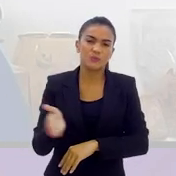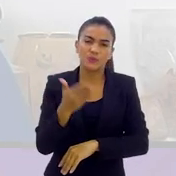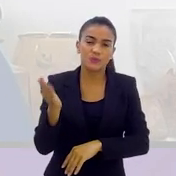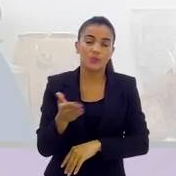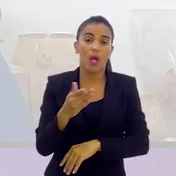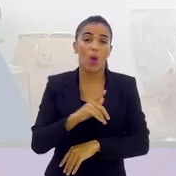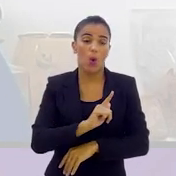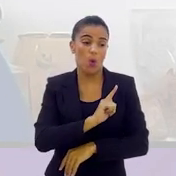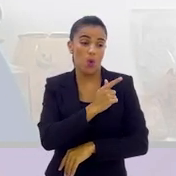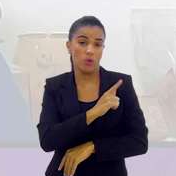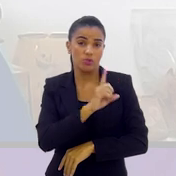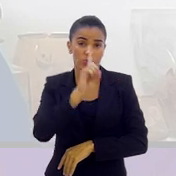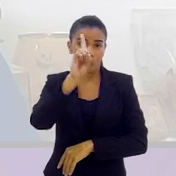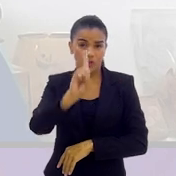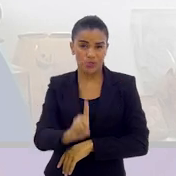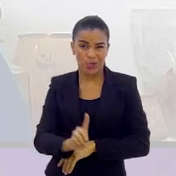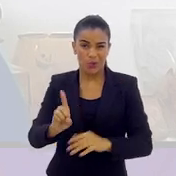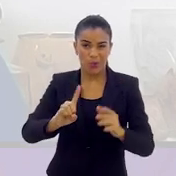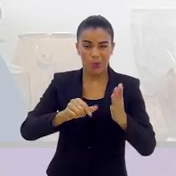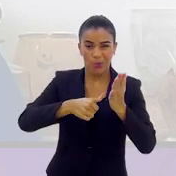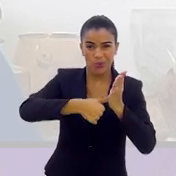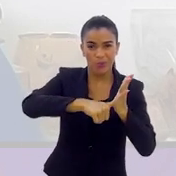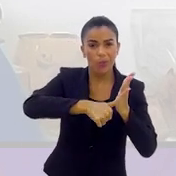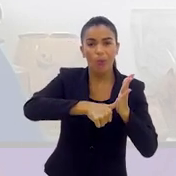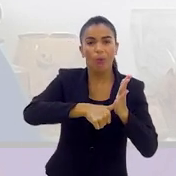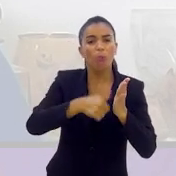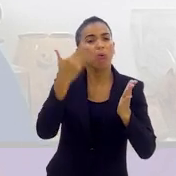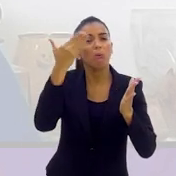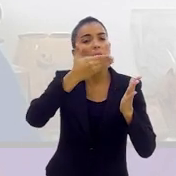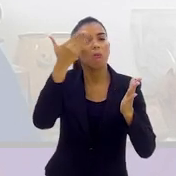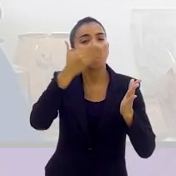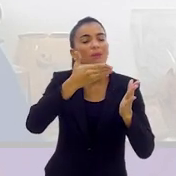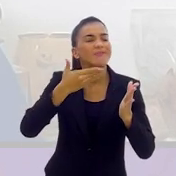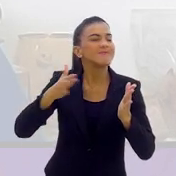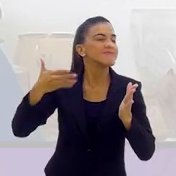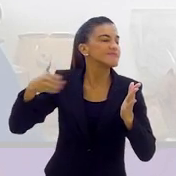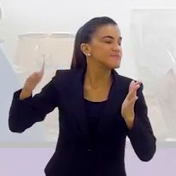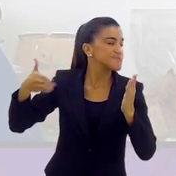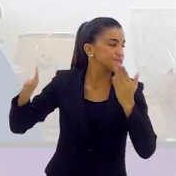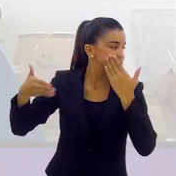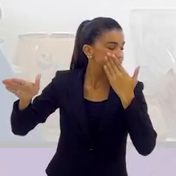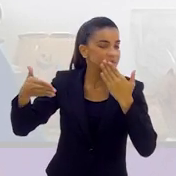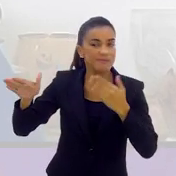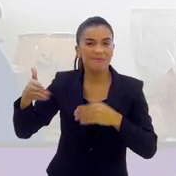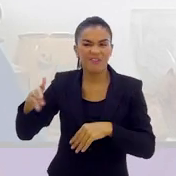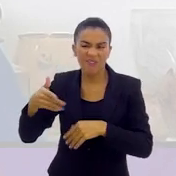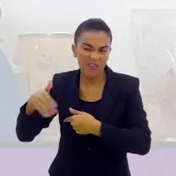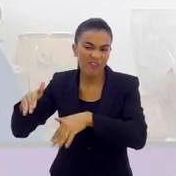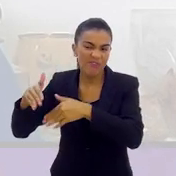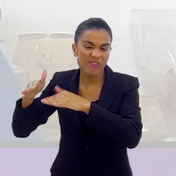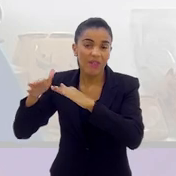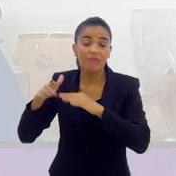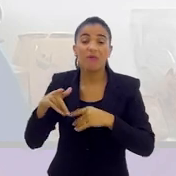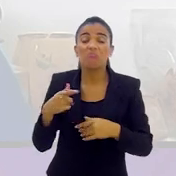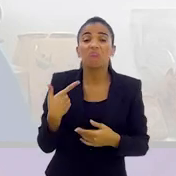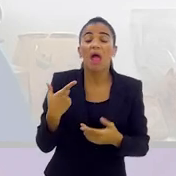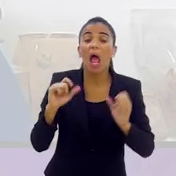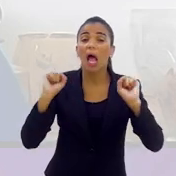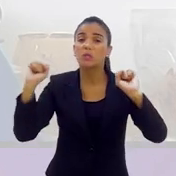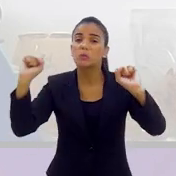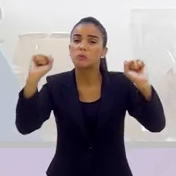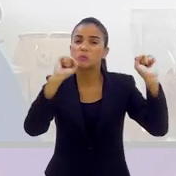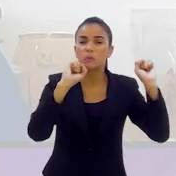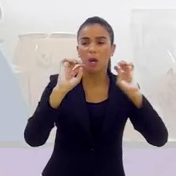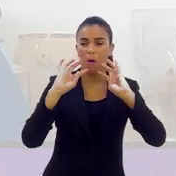os dirigentes, eles não veem isso. Eles deixam acontecer, deixam que a